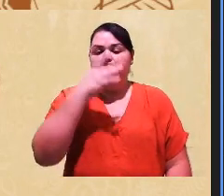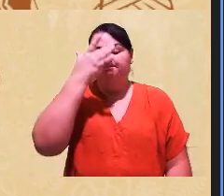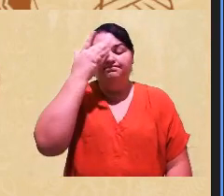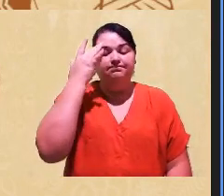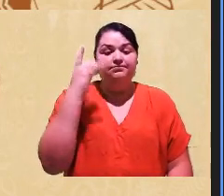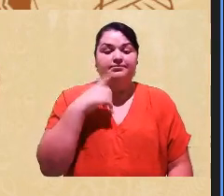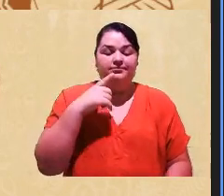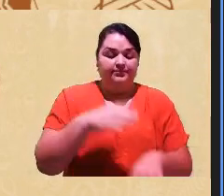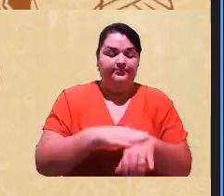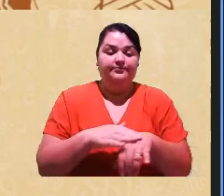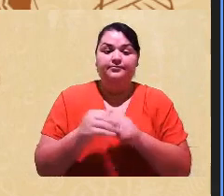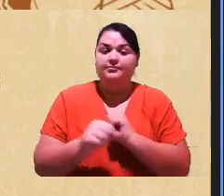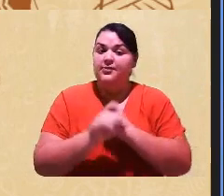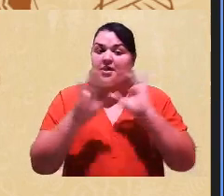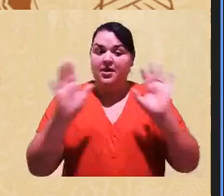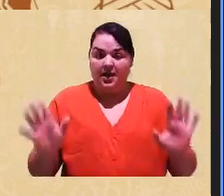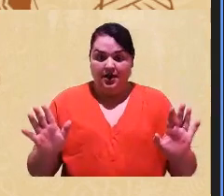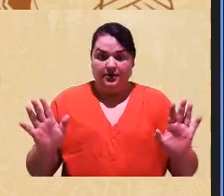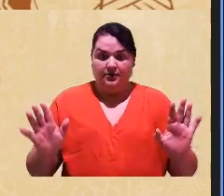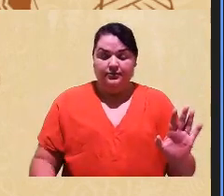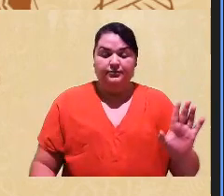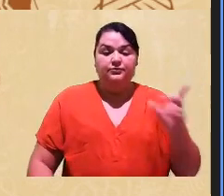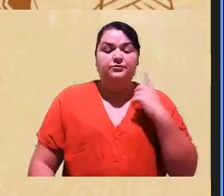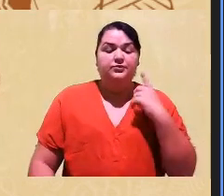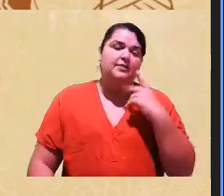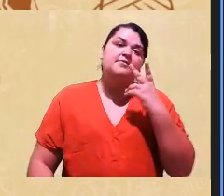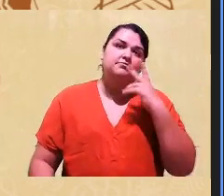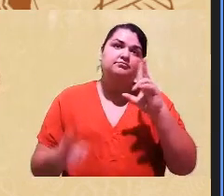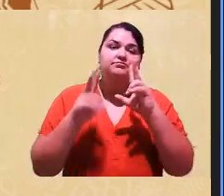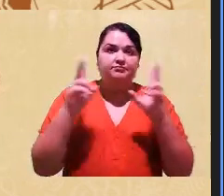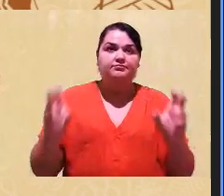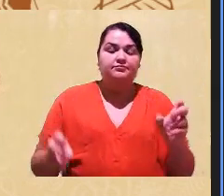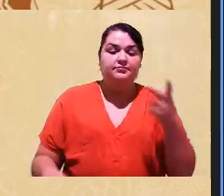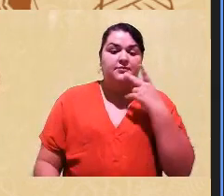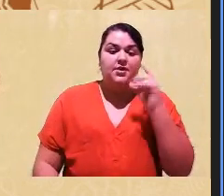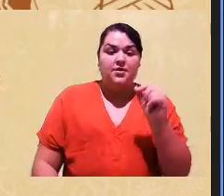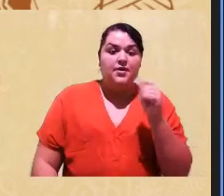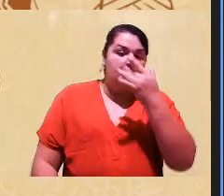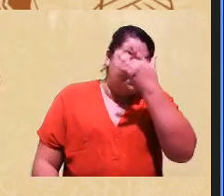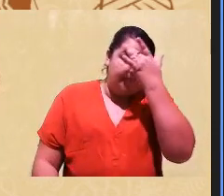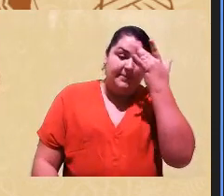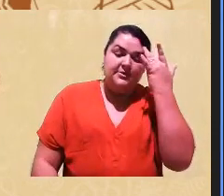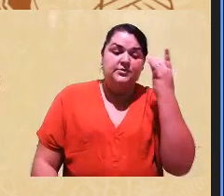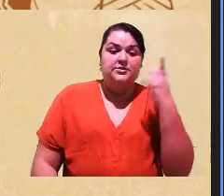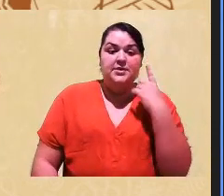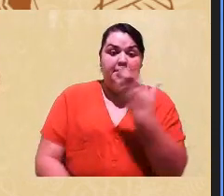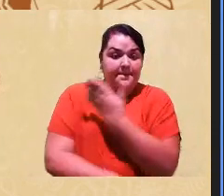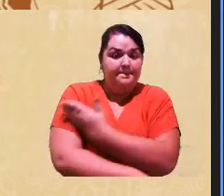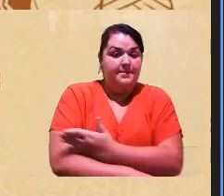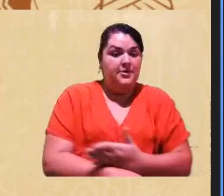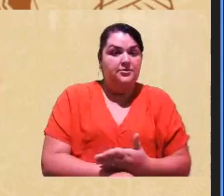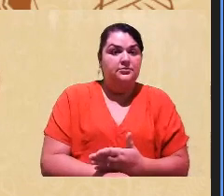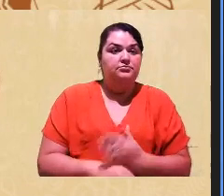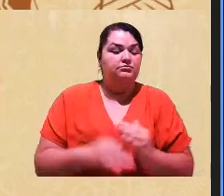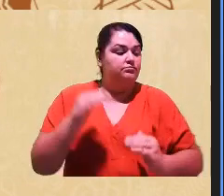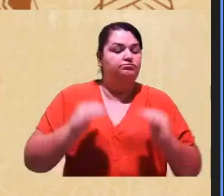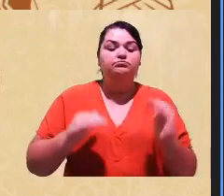fronteira, que eu já vou explicar direito sobre isso, estou falando de pessoas que são brancas e refutáveis.